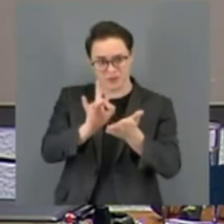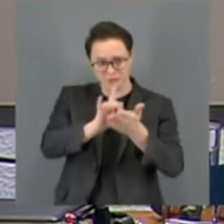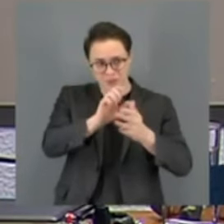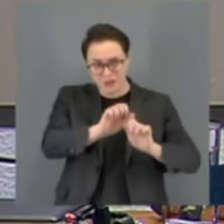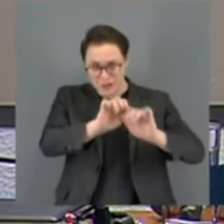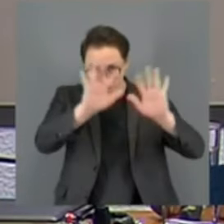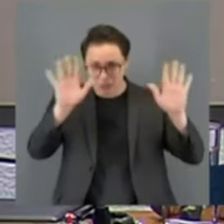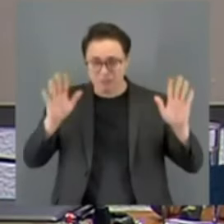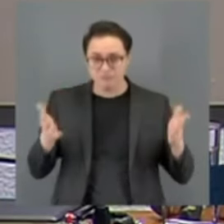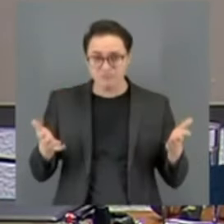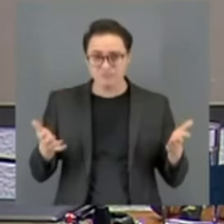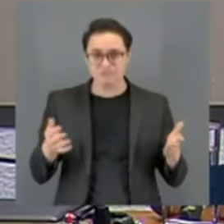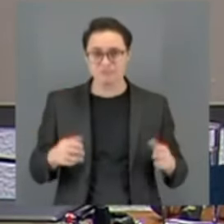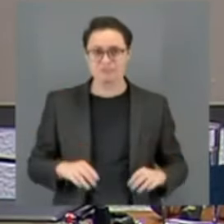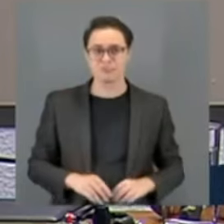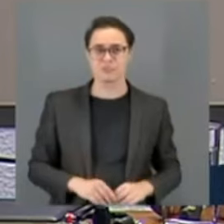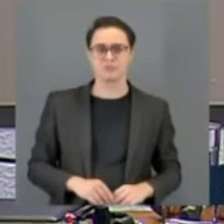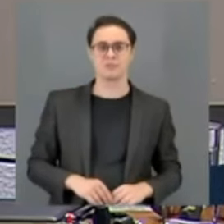transparente.